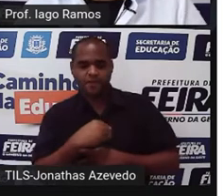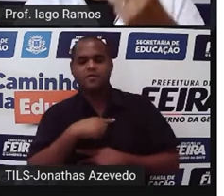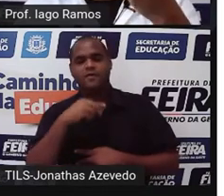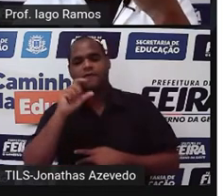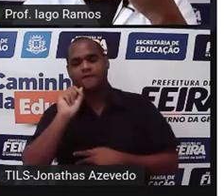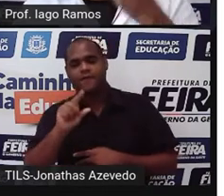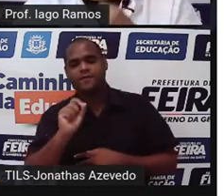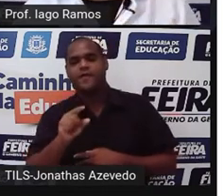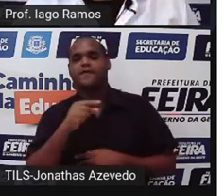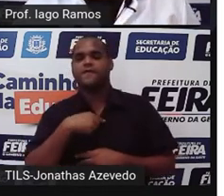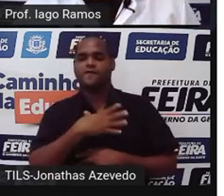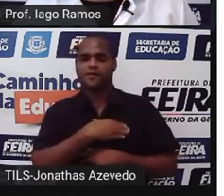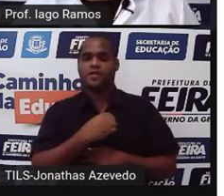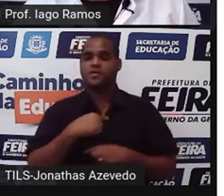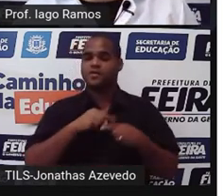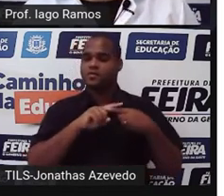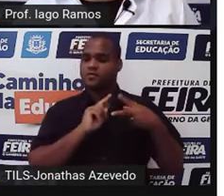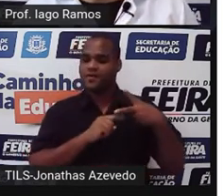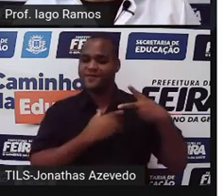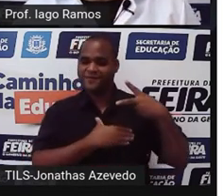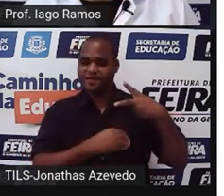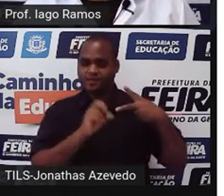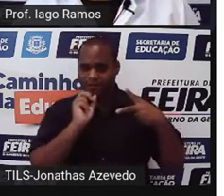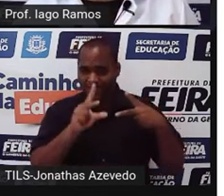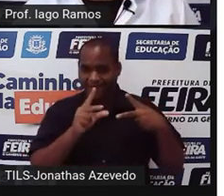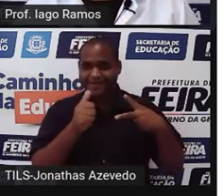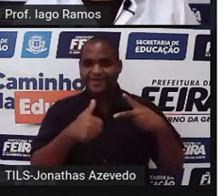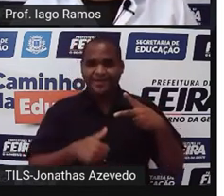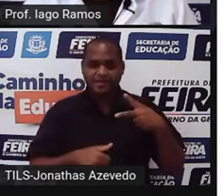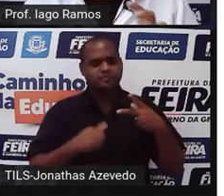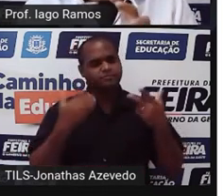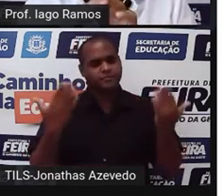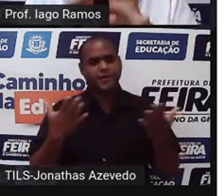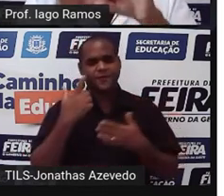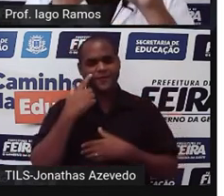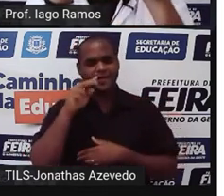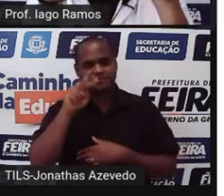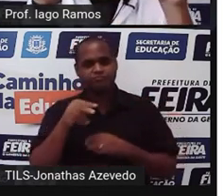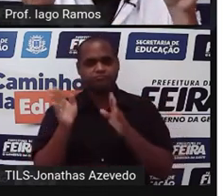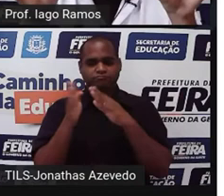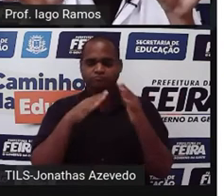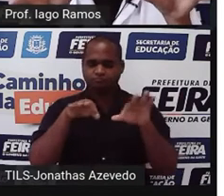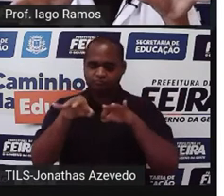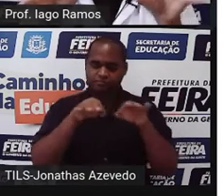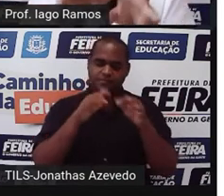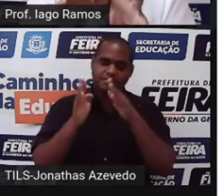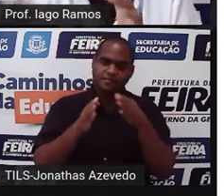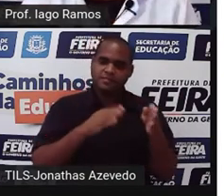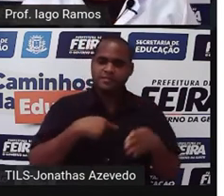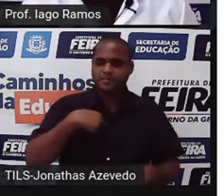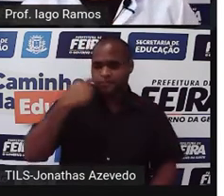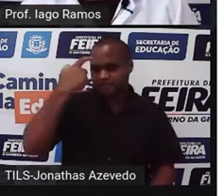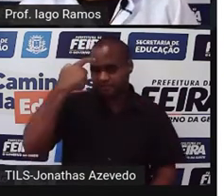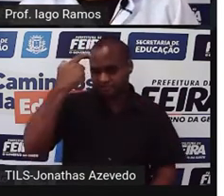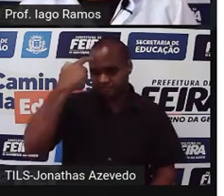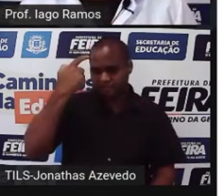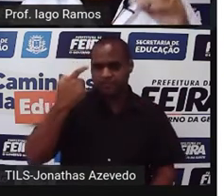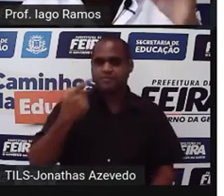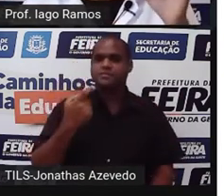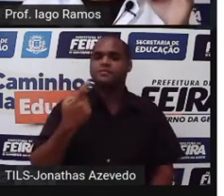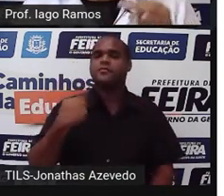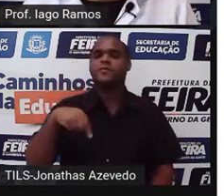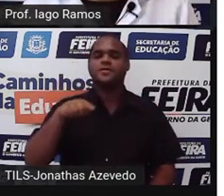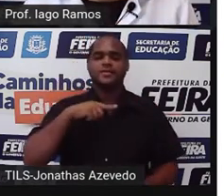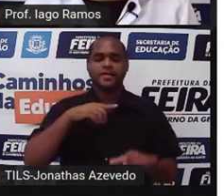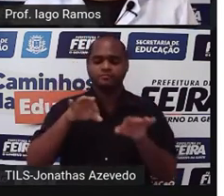filho, dois filhos. Tá bom? Então, veja que quando a gente organiza o pensamento, né? E se a